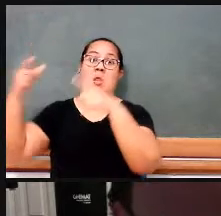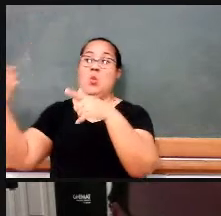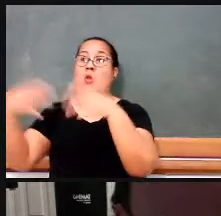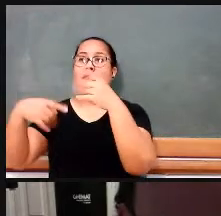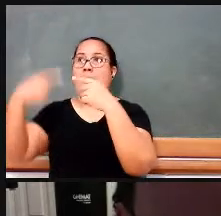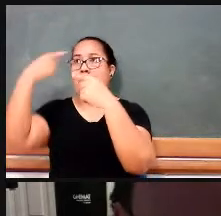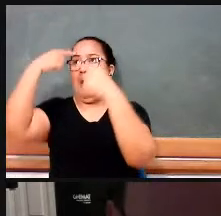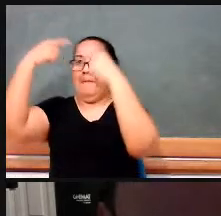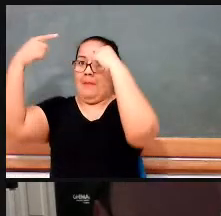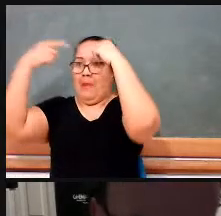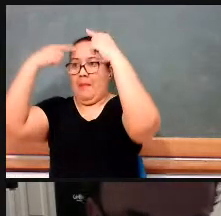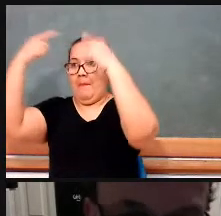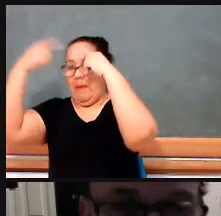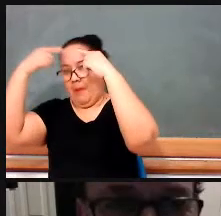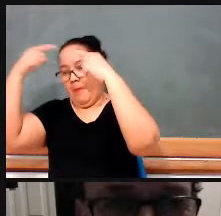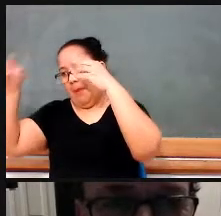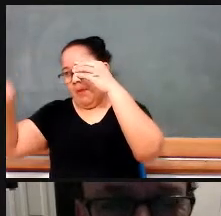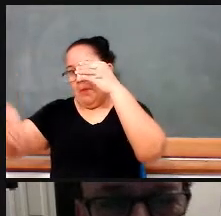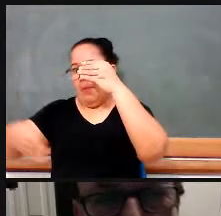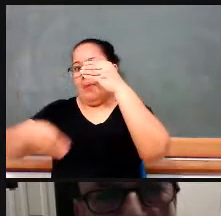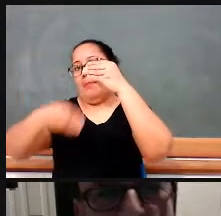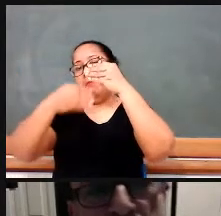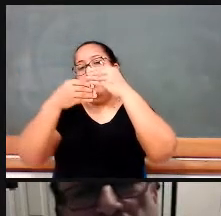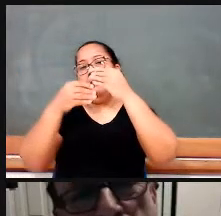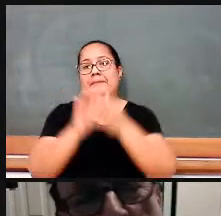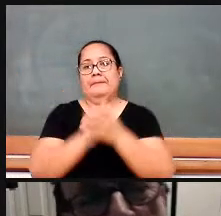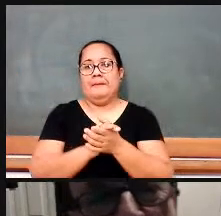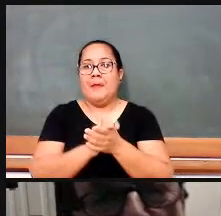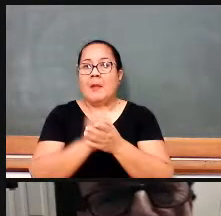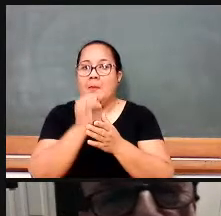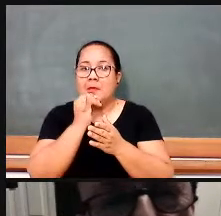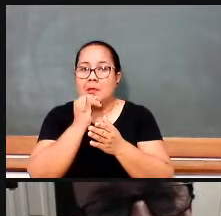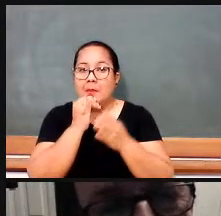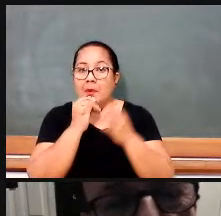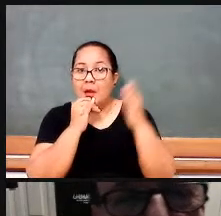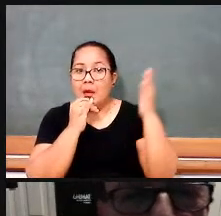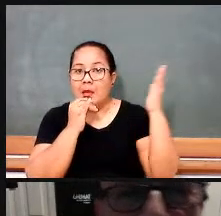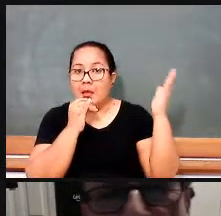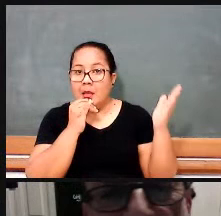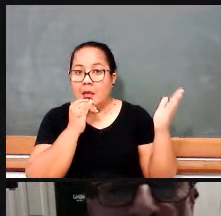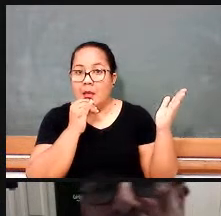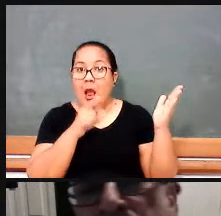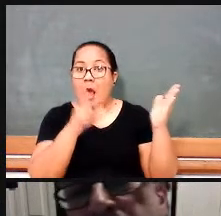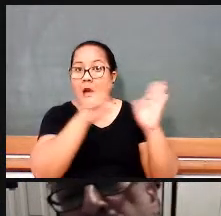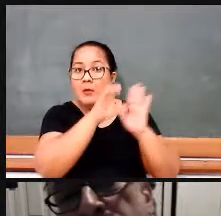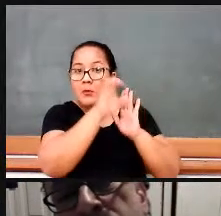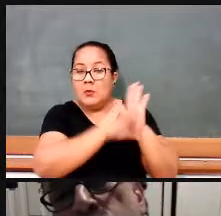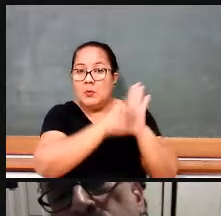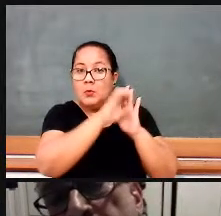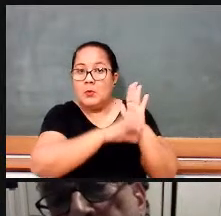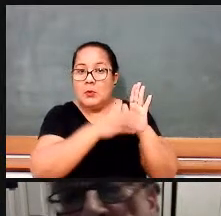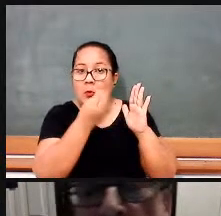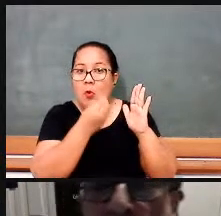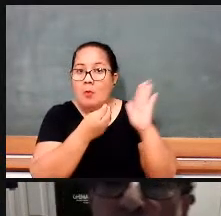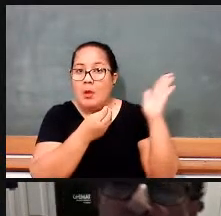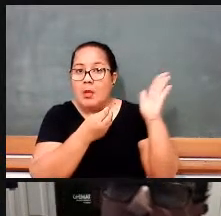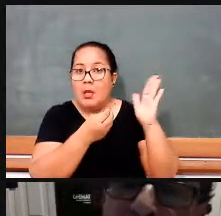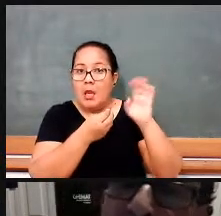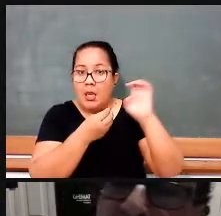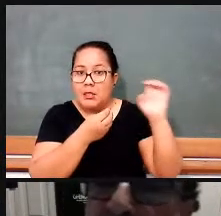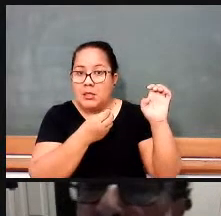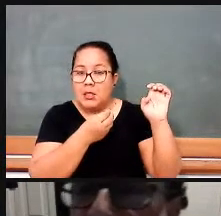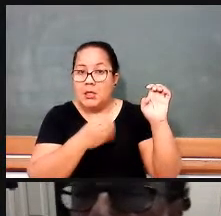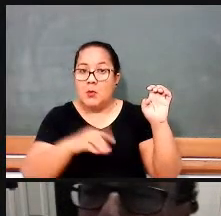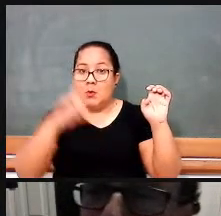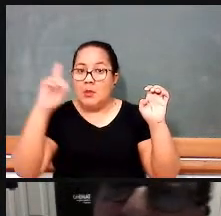eu vou pegar só um exemplo aqui, do lado esquerdo, como é que eram os guias curriculares ligados à matemática moderna, do